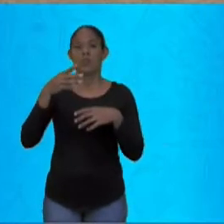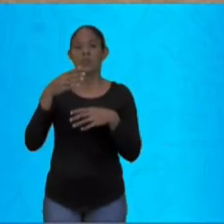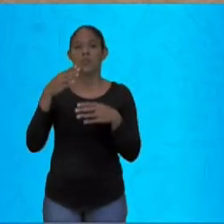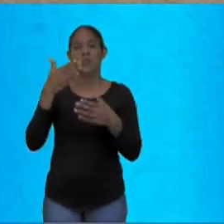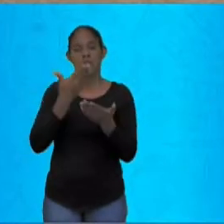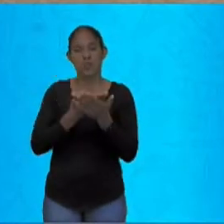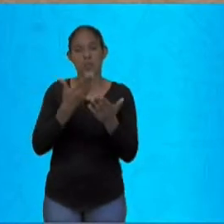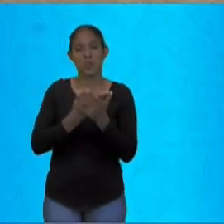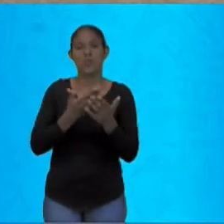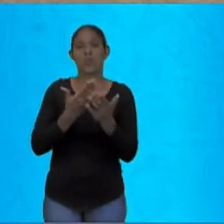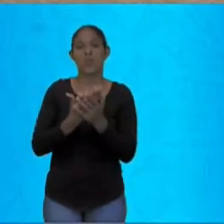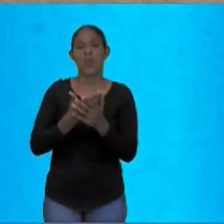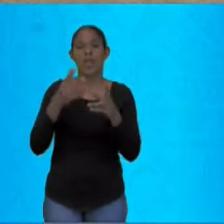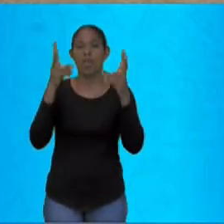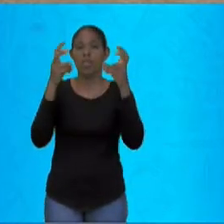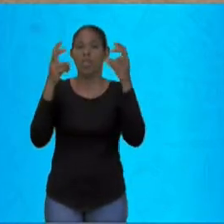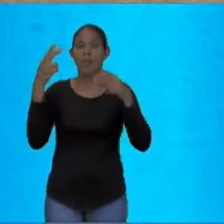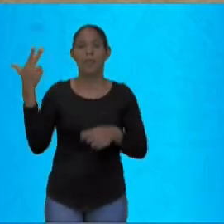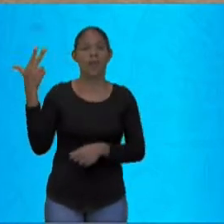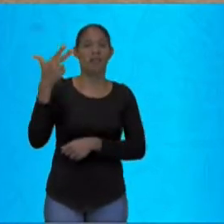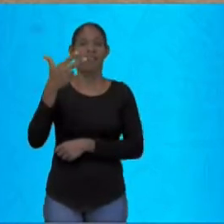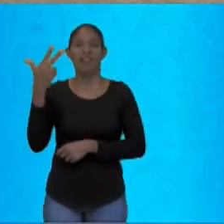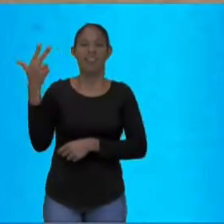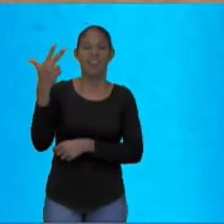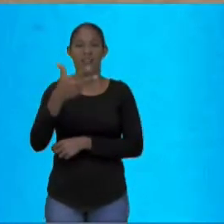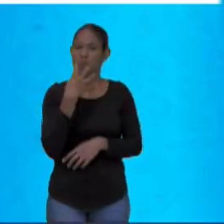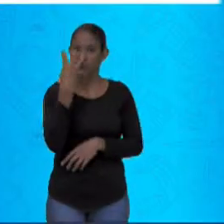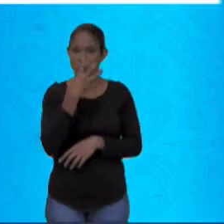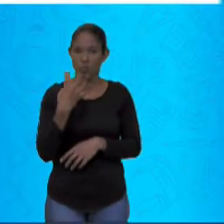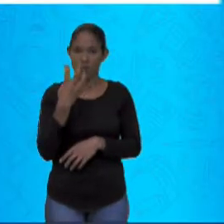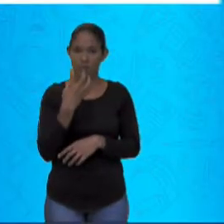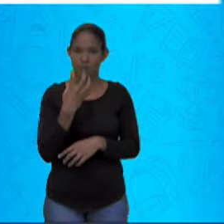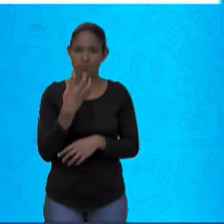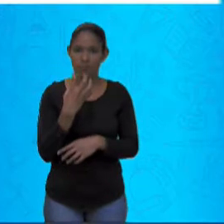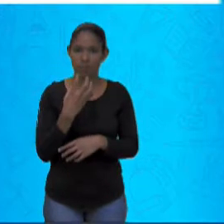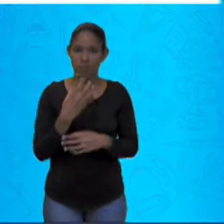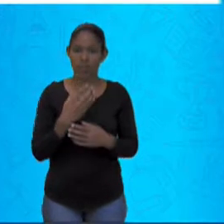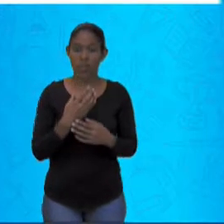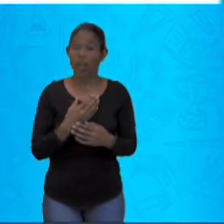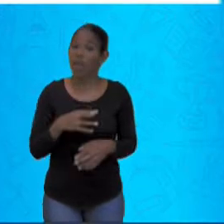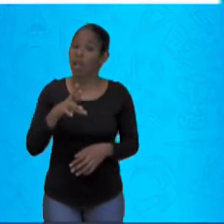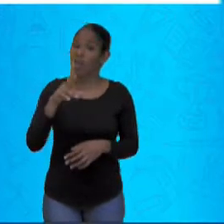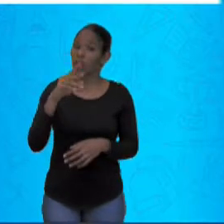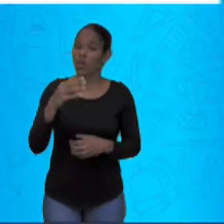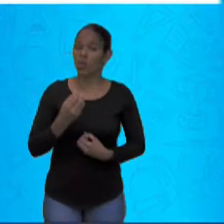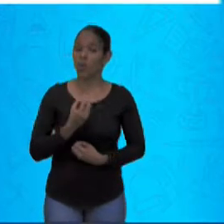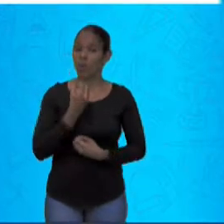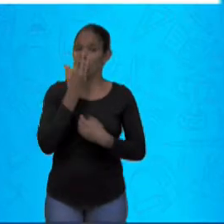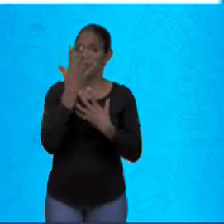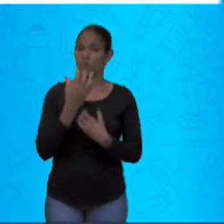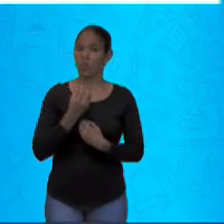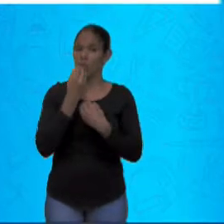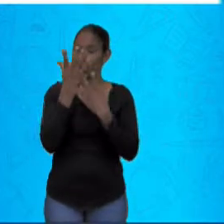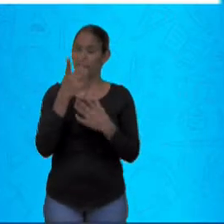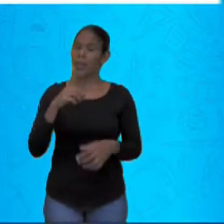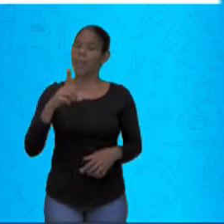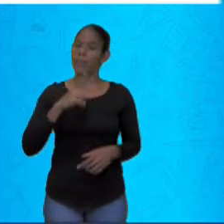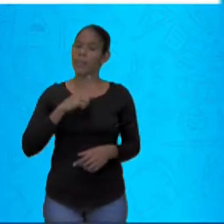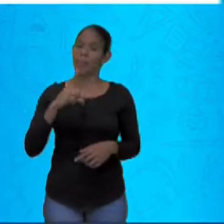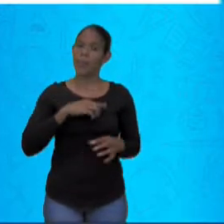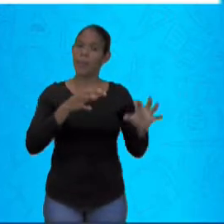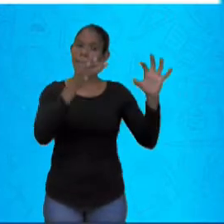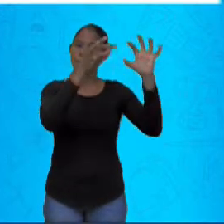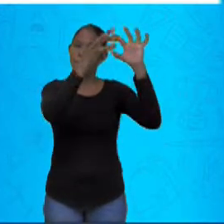Então, o rap é um estilo musical que, como o poema, possui coerência e